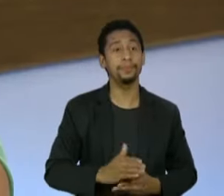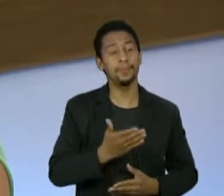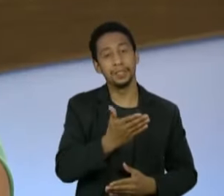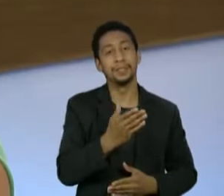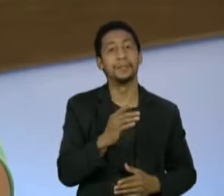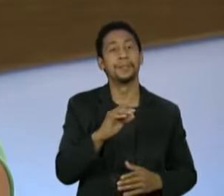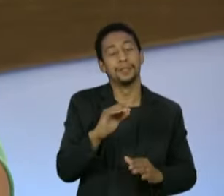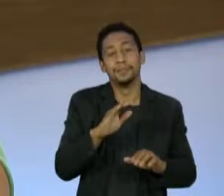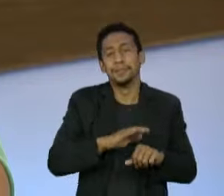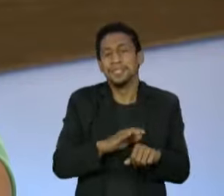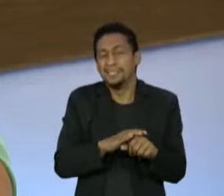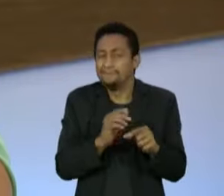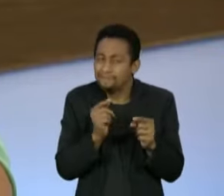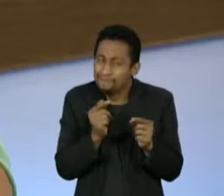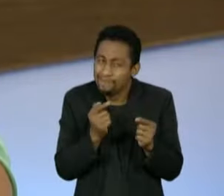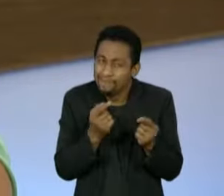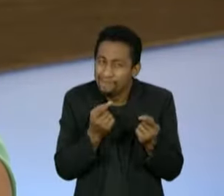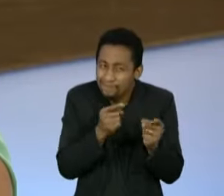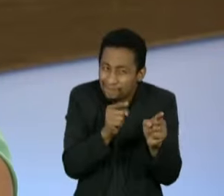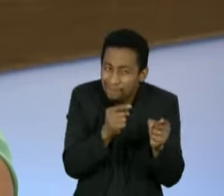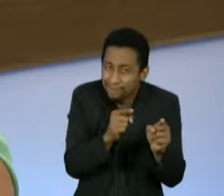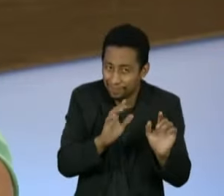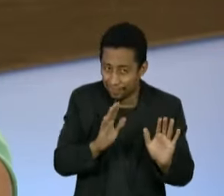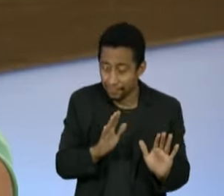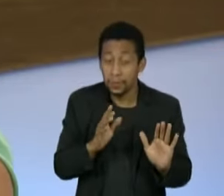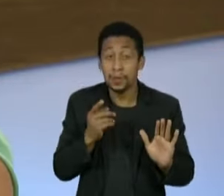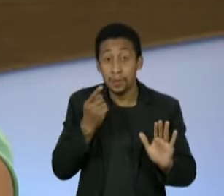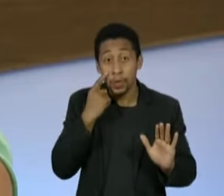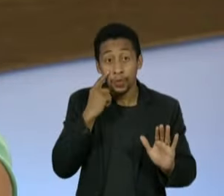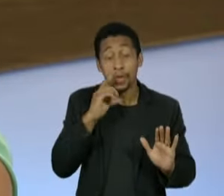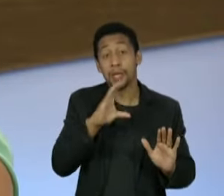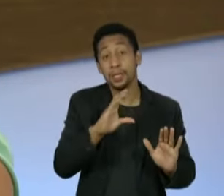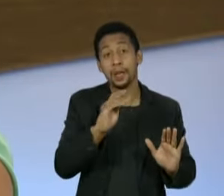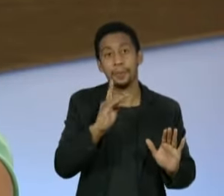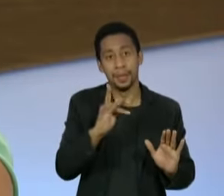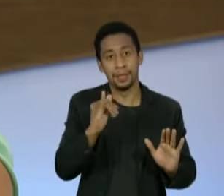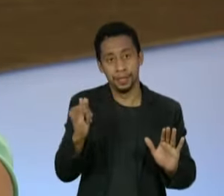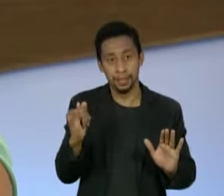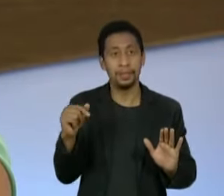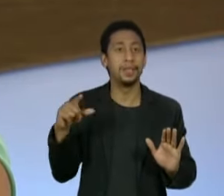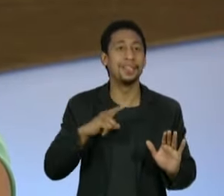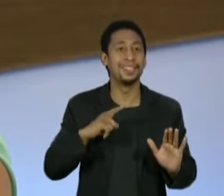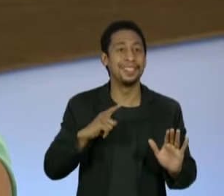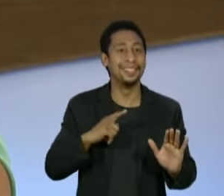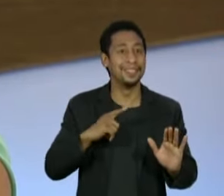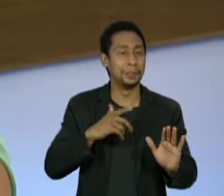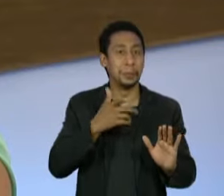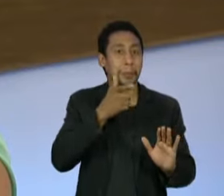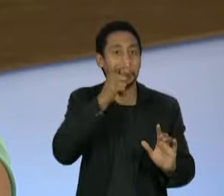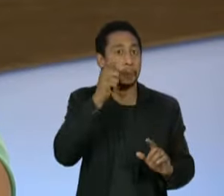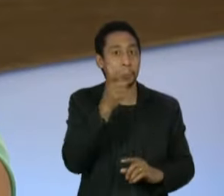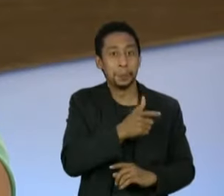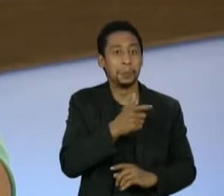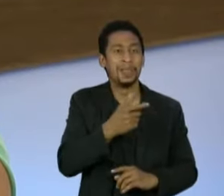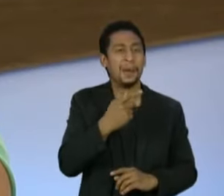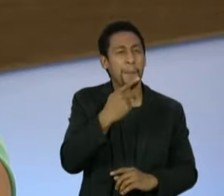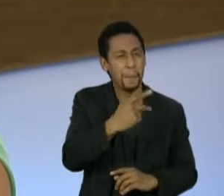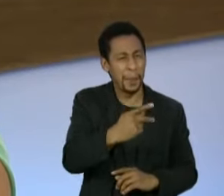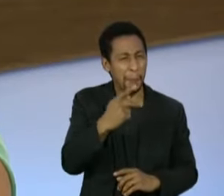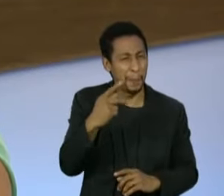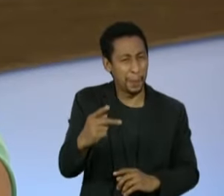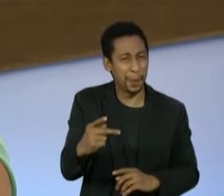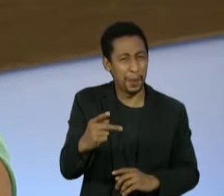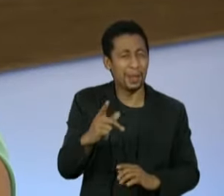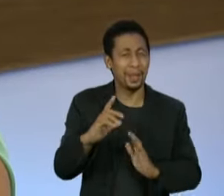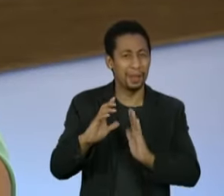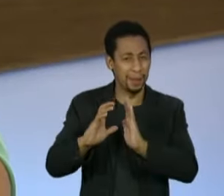verdade, mais uma provocação. A gente, quando olha o mapa da CPI, tem um personagem lá que é bem curioso, que é o PP. O PP, ele aparece